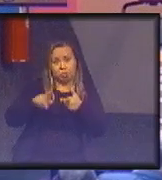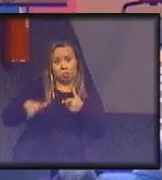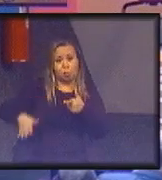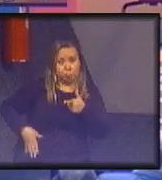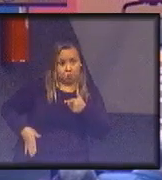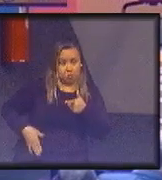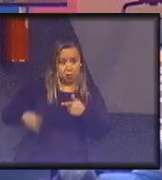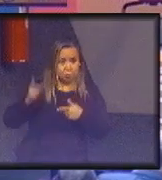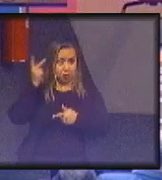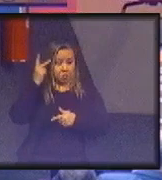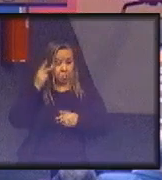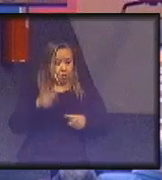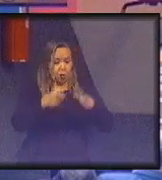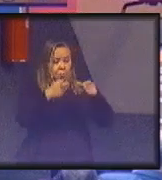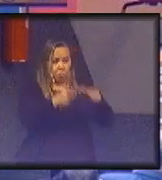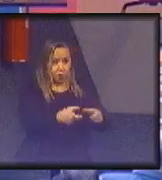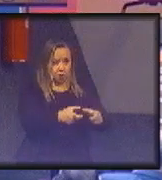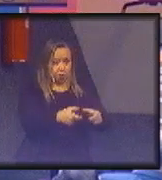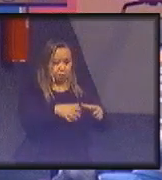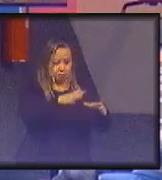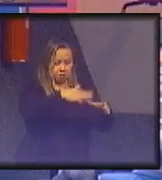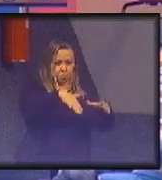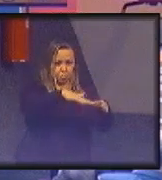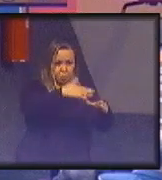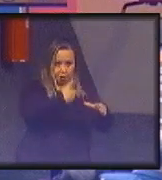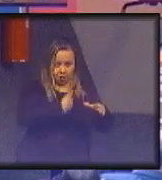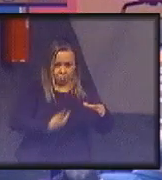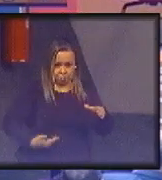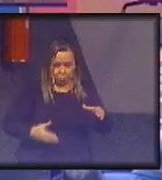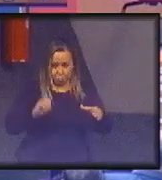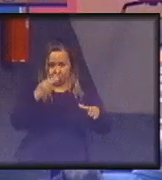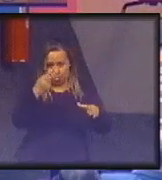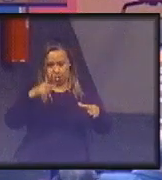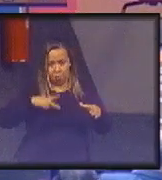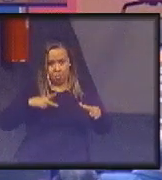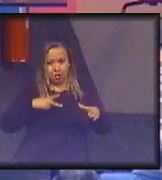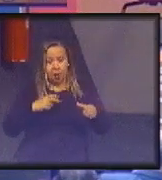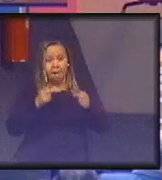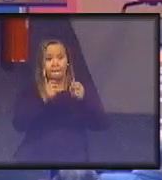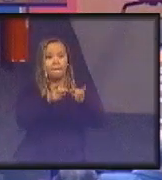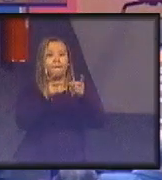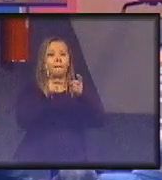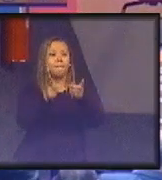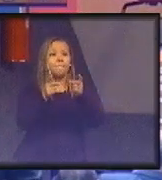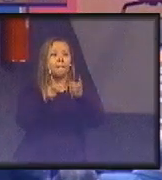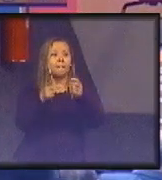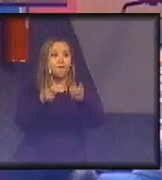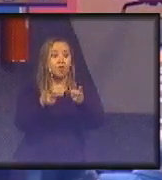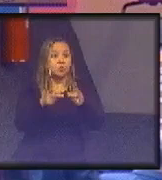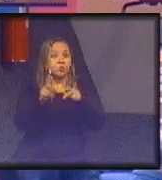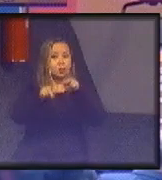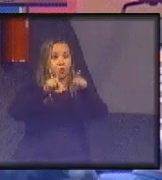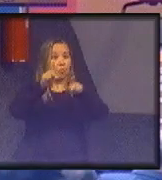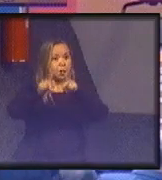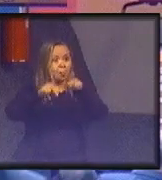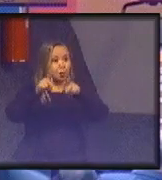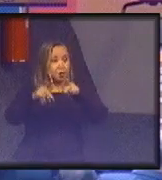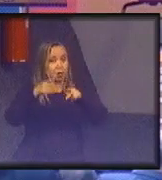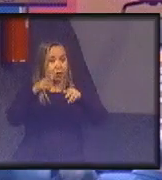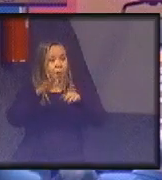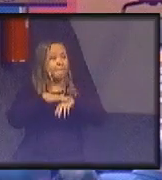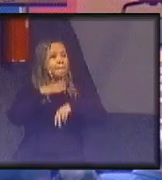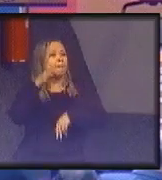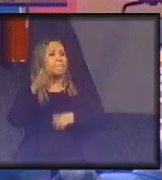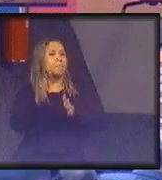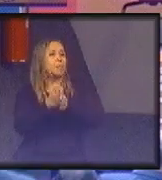Ocupa uma área pública ou privada e vende para a população mais pobre.